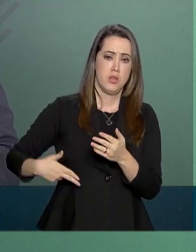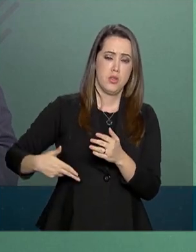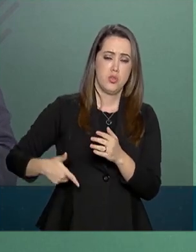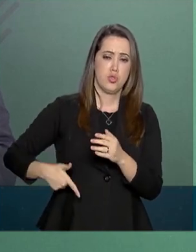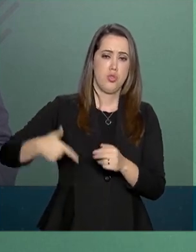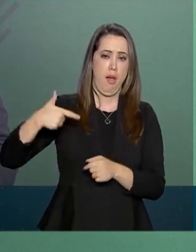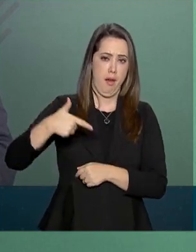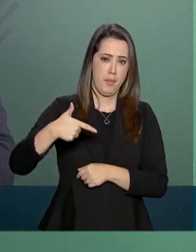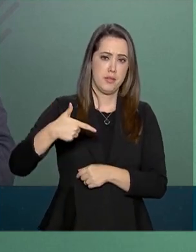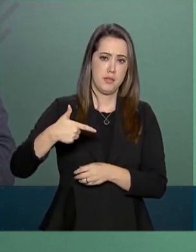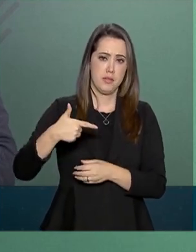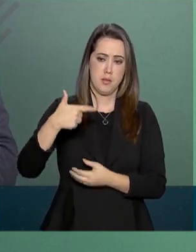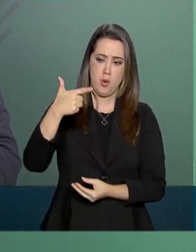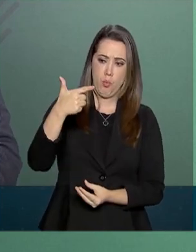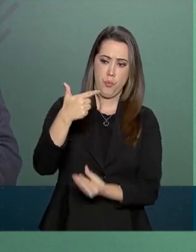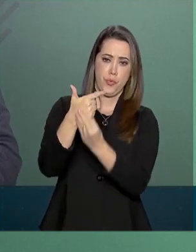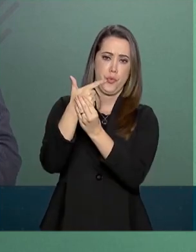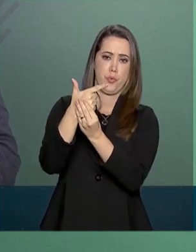e munições.